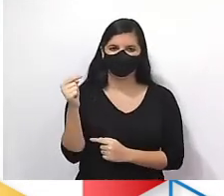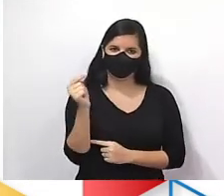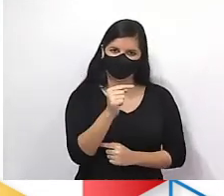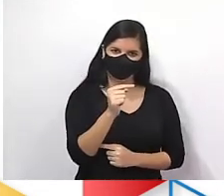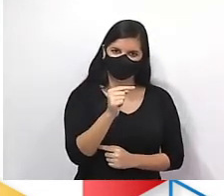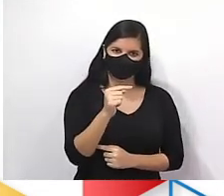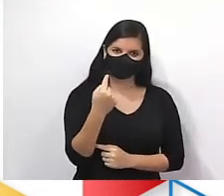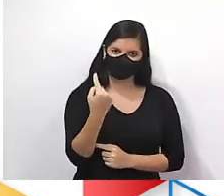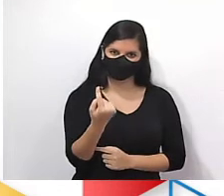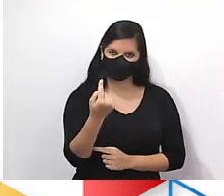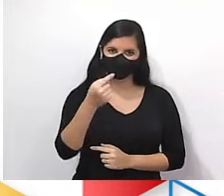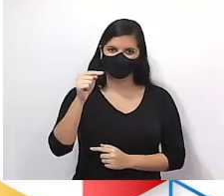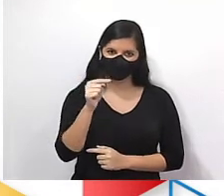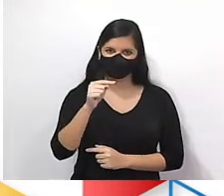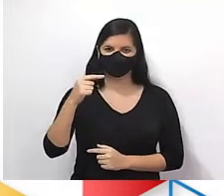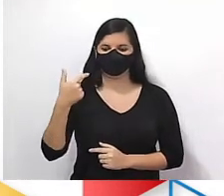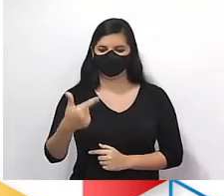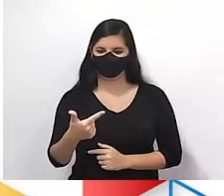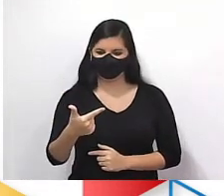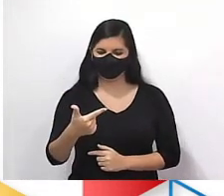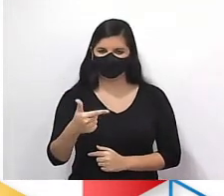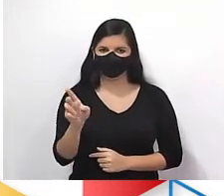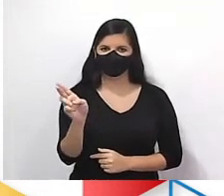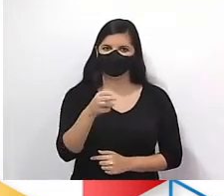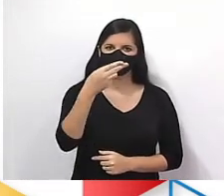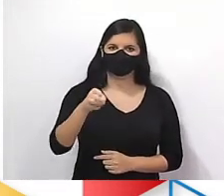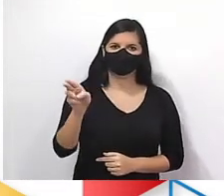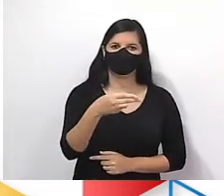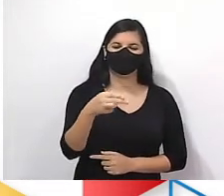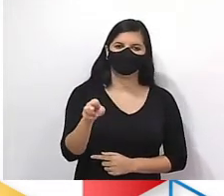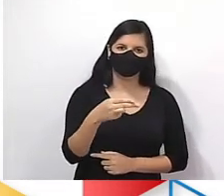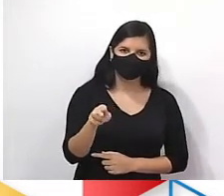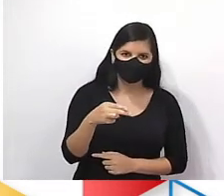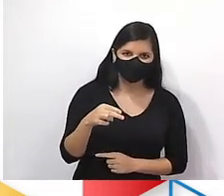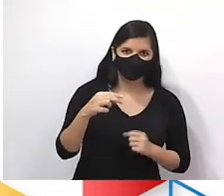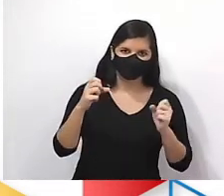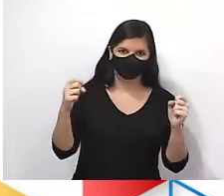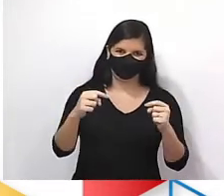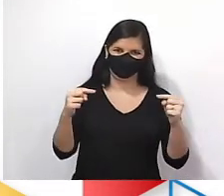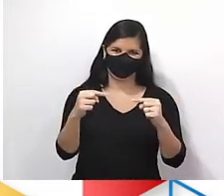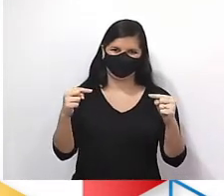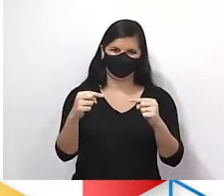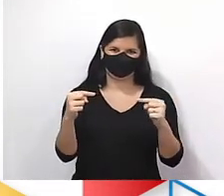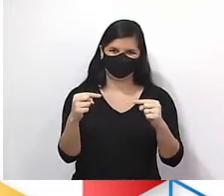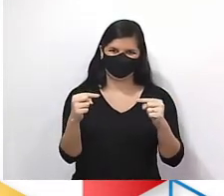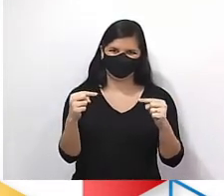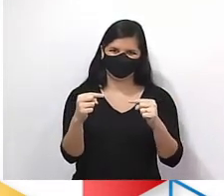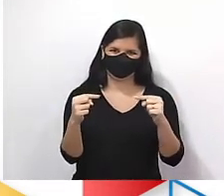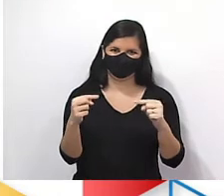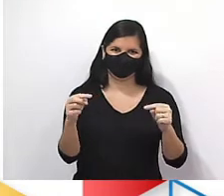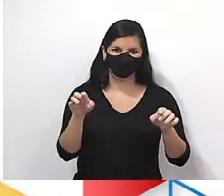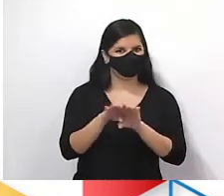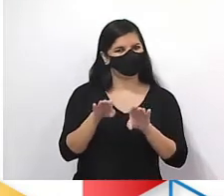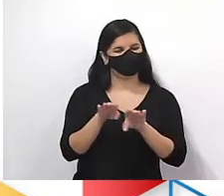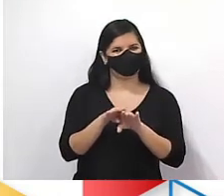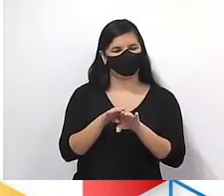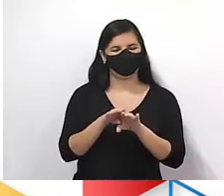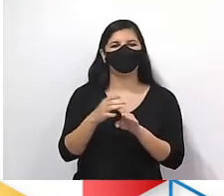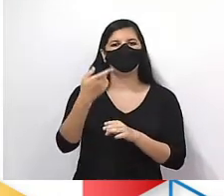ficar menos 1, menos 2. E agora, professor? Sinais iguais.